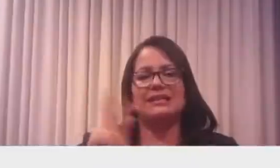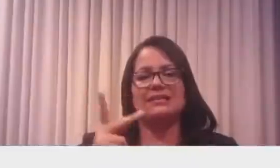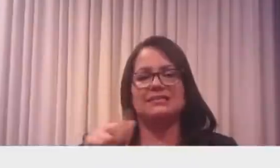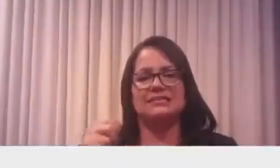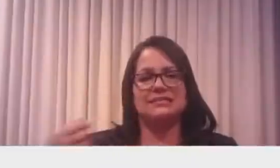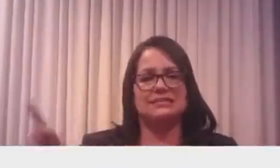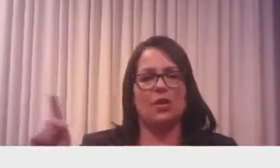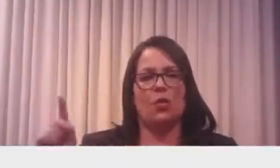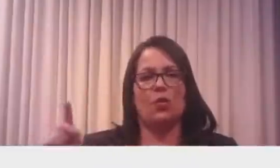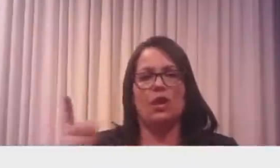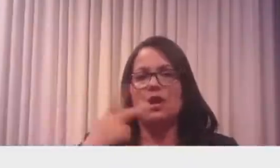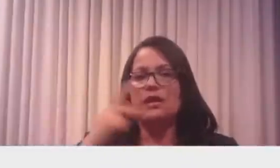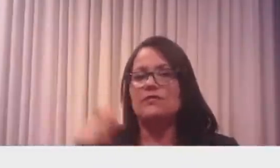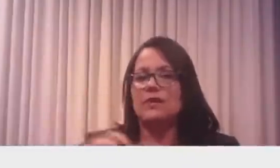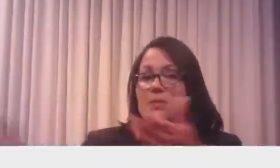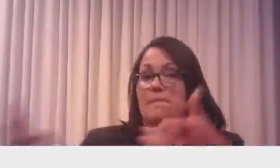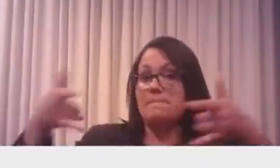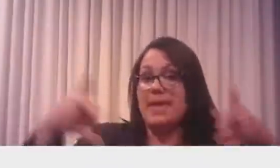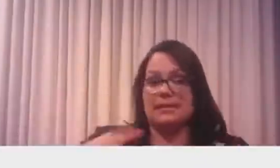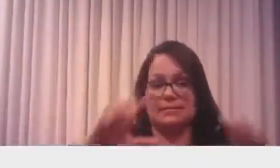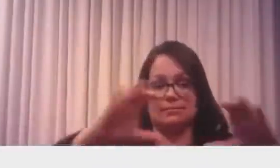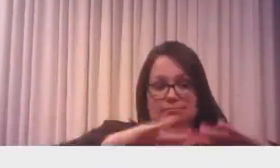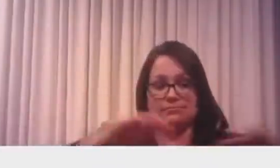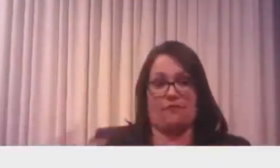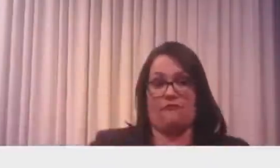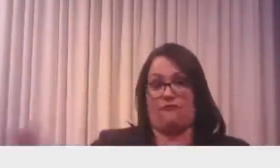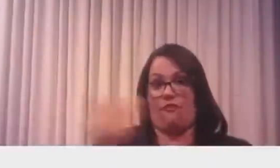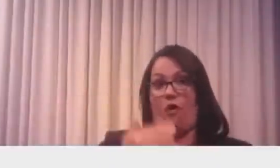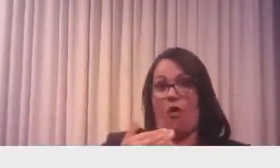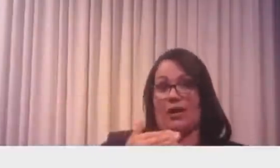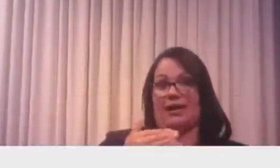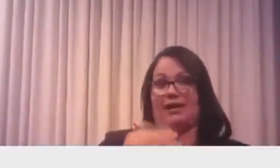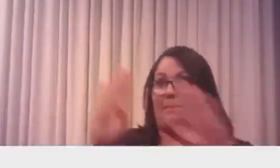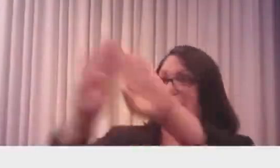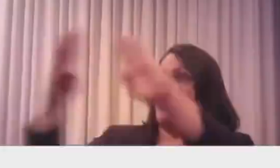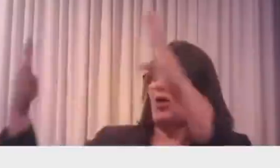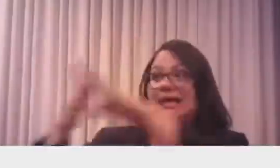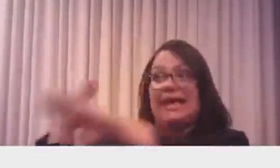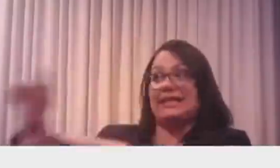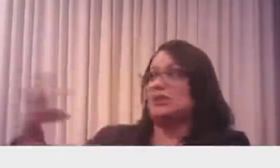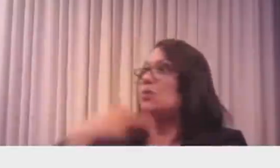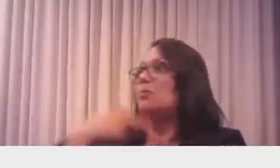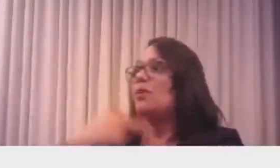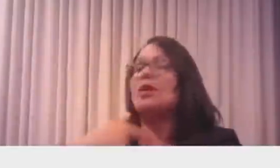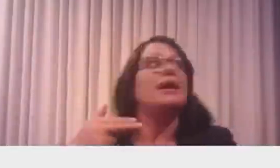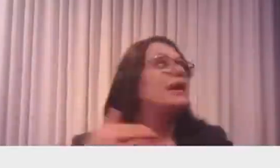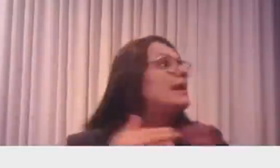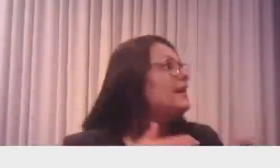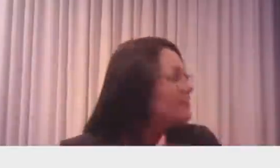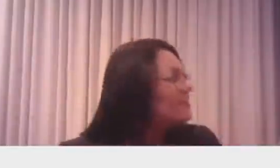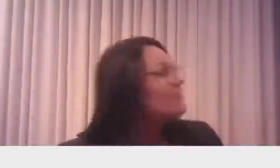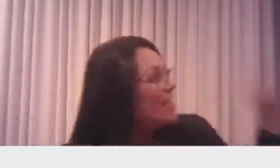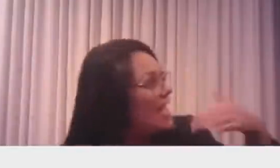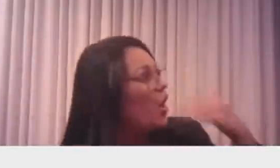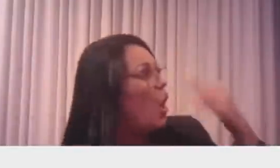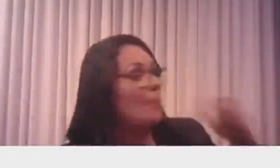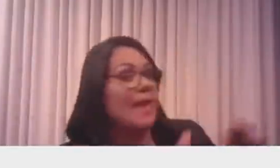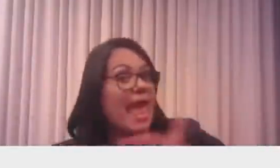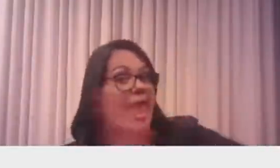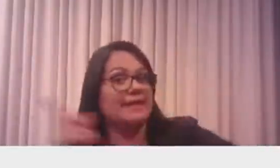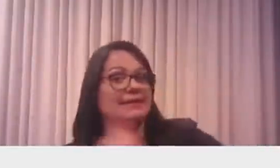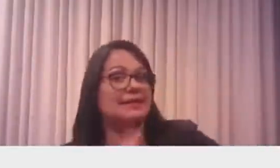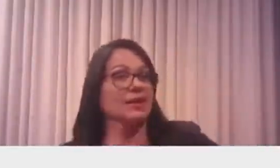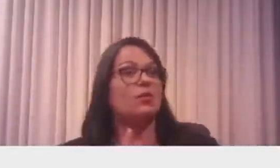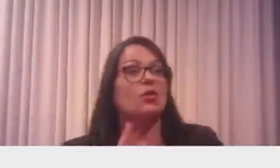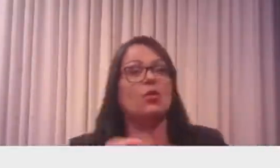porque lá dentro não podia, que não estava fazendo. Sim, aconteceu, mas tinha o prazer de me esperar por lá de fora e fui lá. O Queiroga